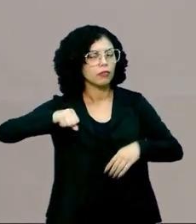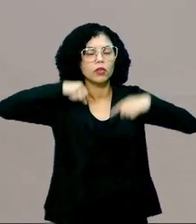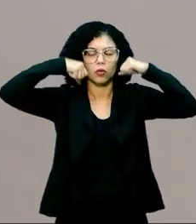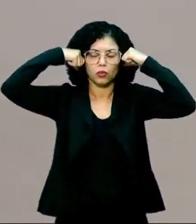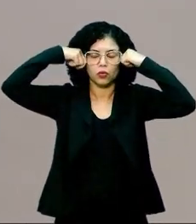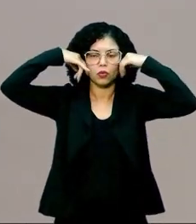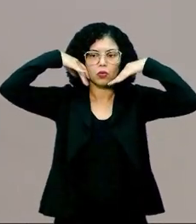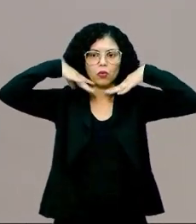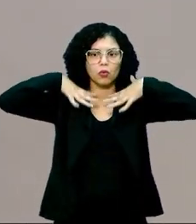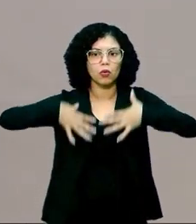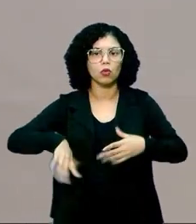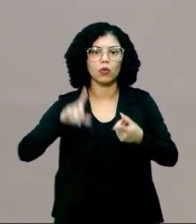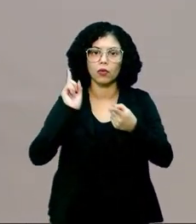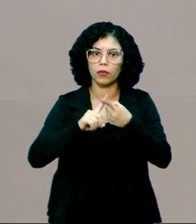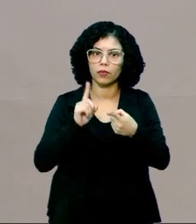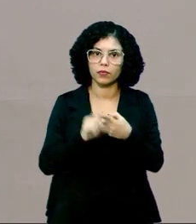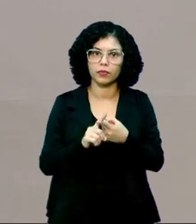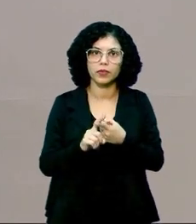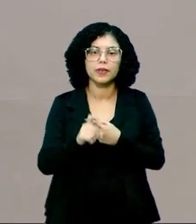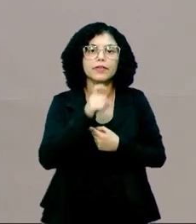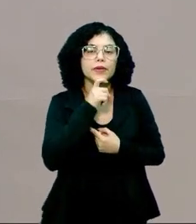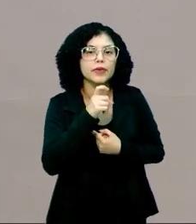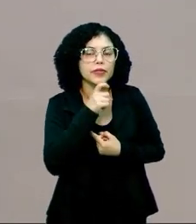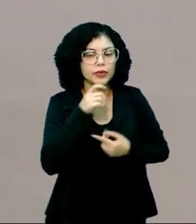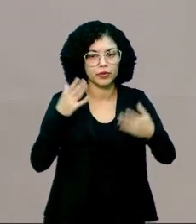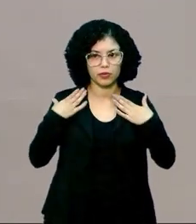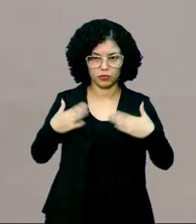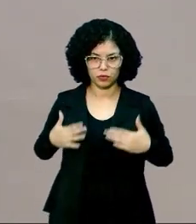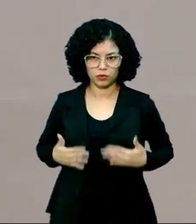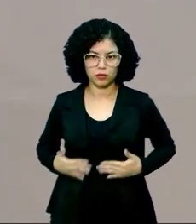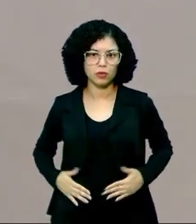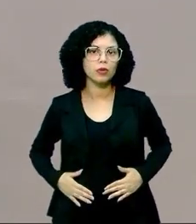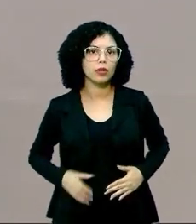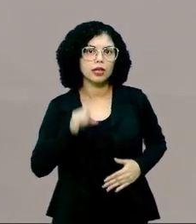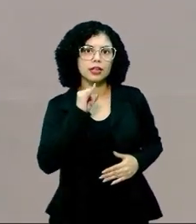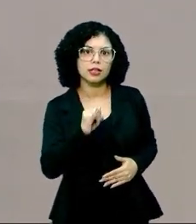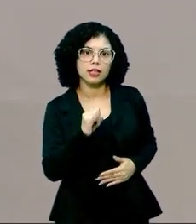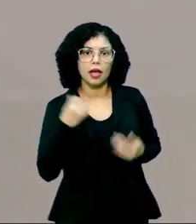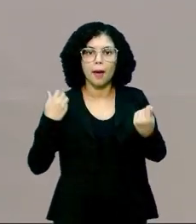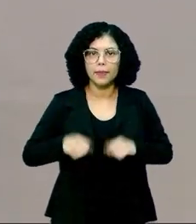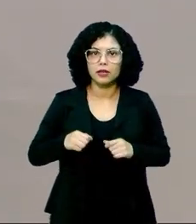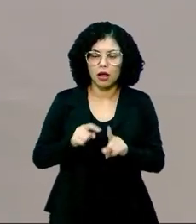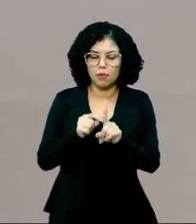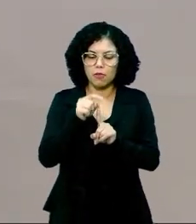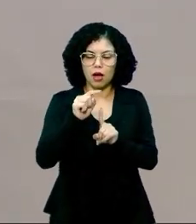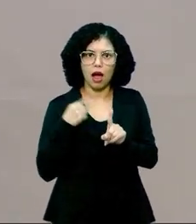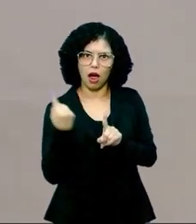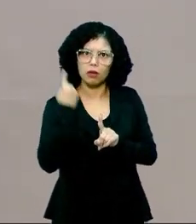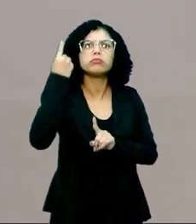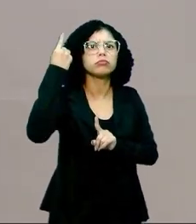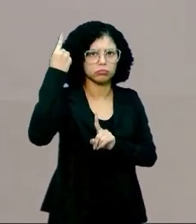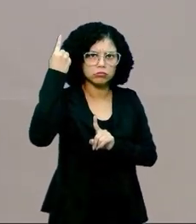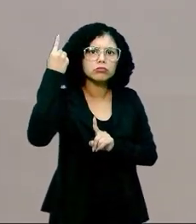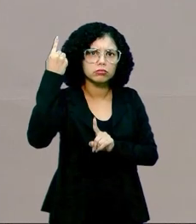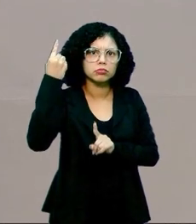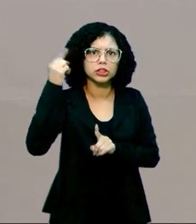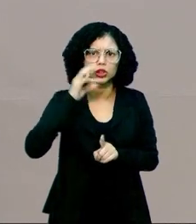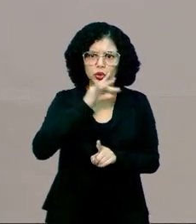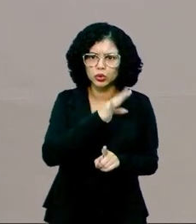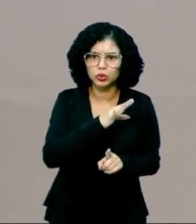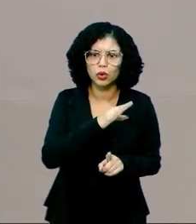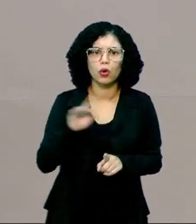funções do suor é o resfriamento do nosso corpo. Se o nosso corpo está apresentando uma temperatura elevada, os